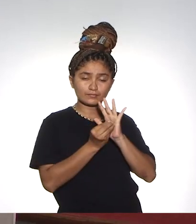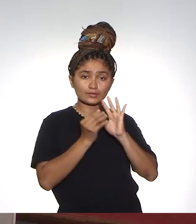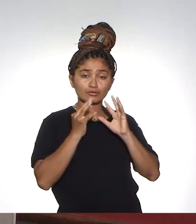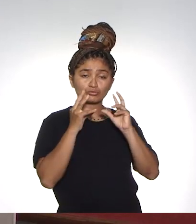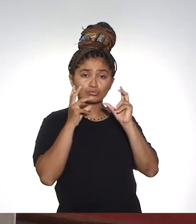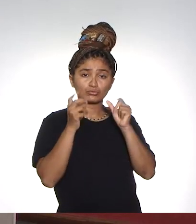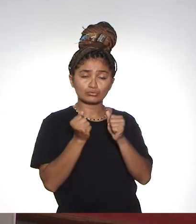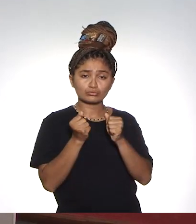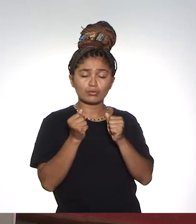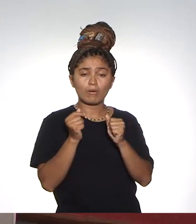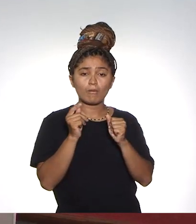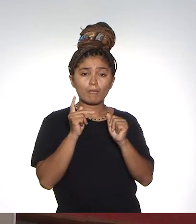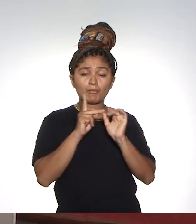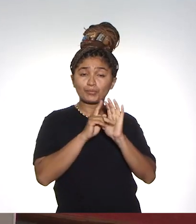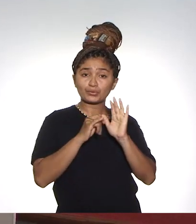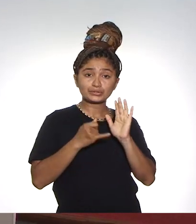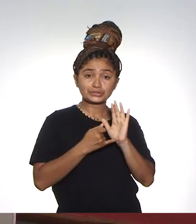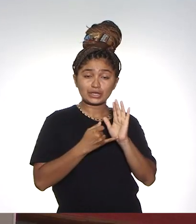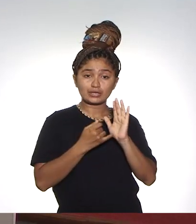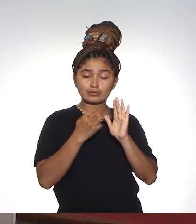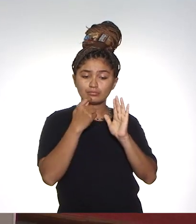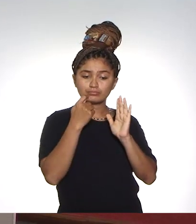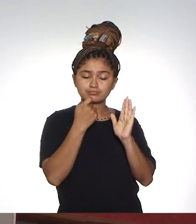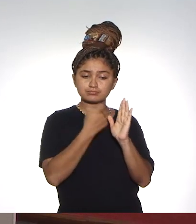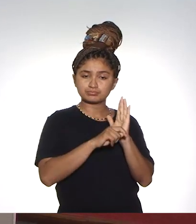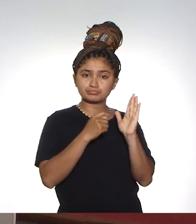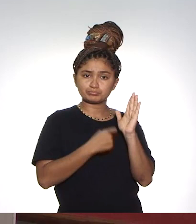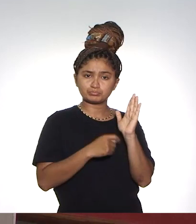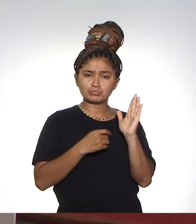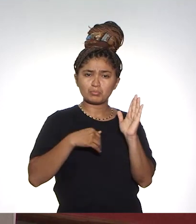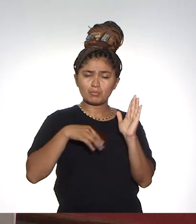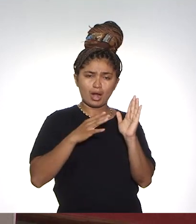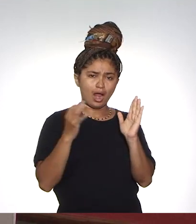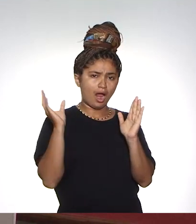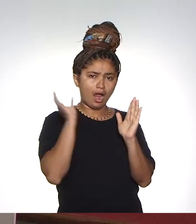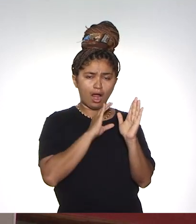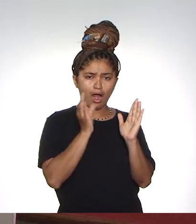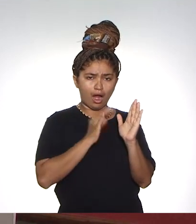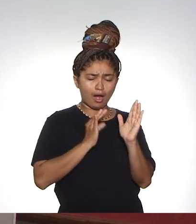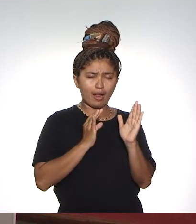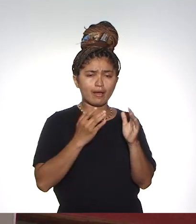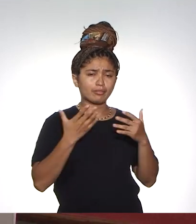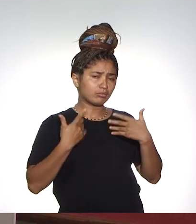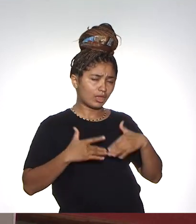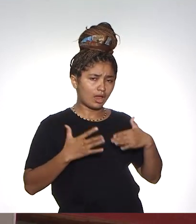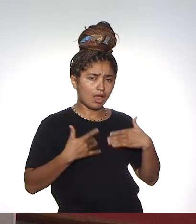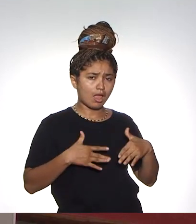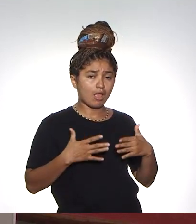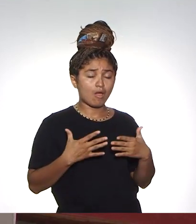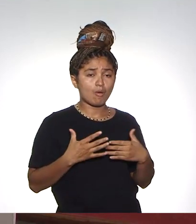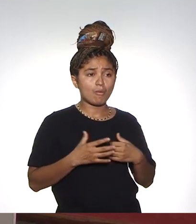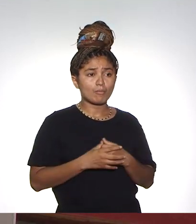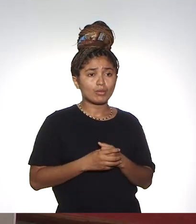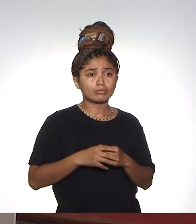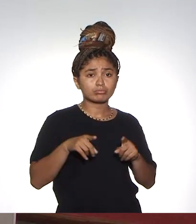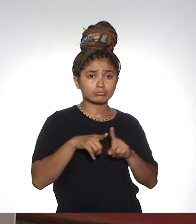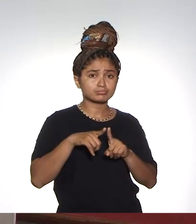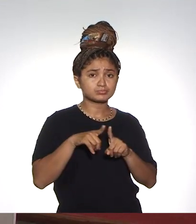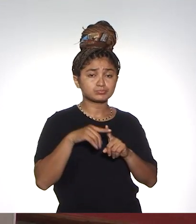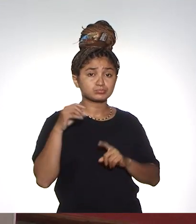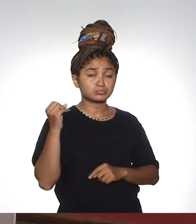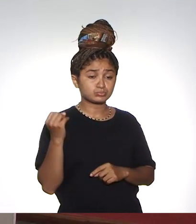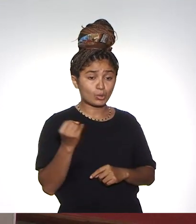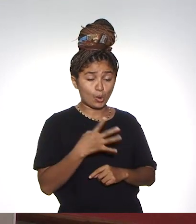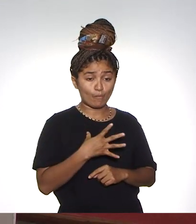Então, os projetos e os projetos serão cadastrados de forma mais rápida, mais tranquila. Nós